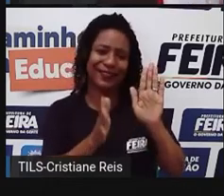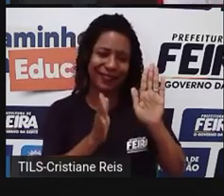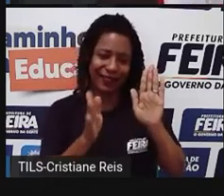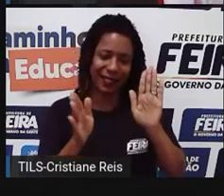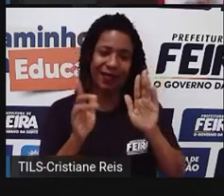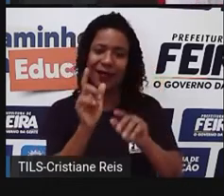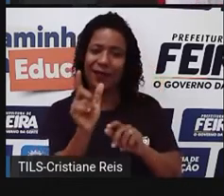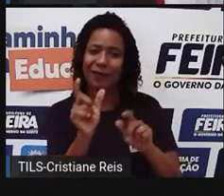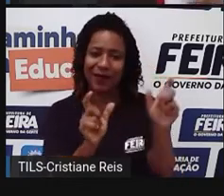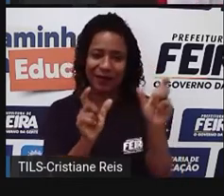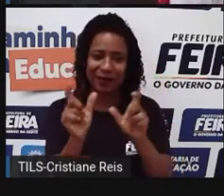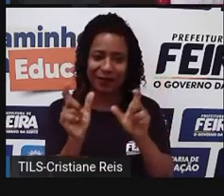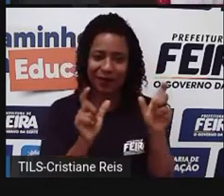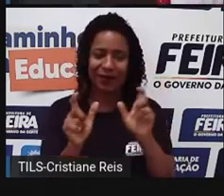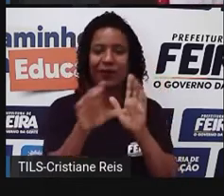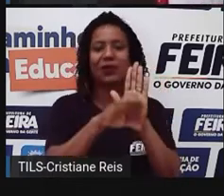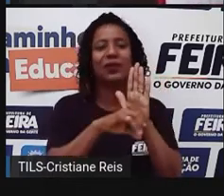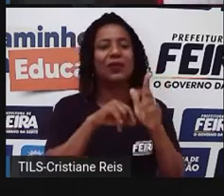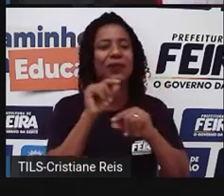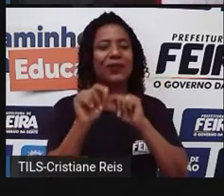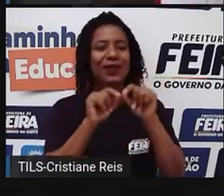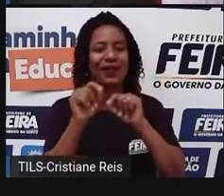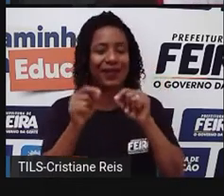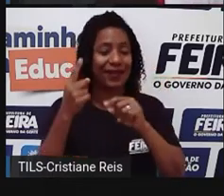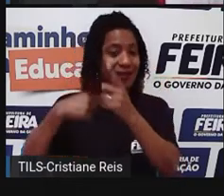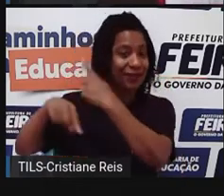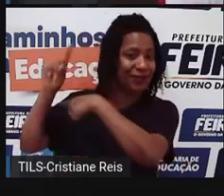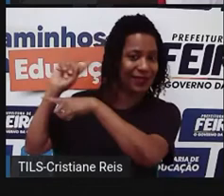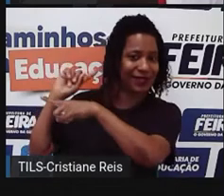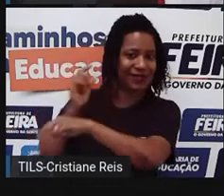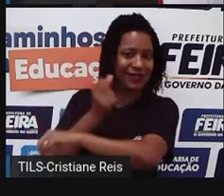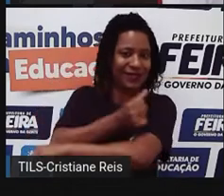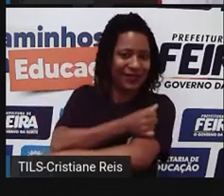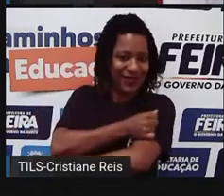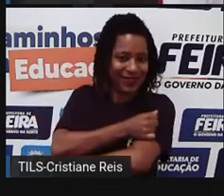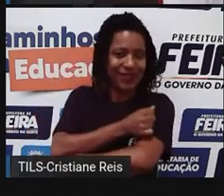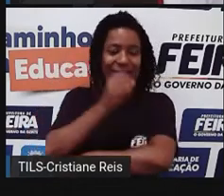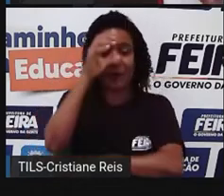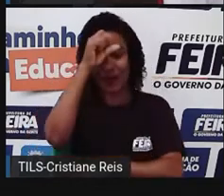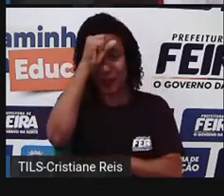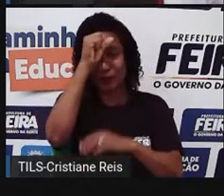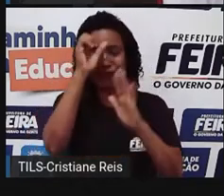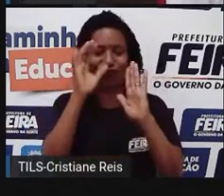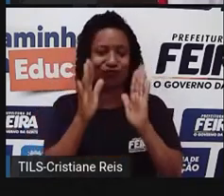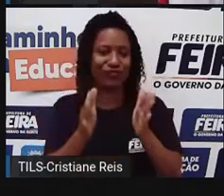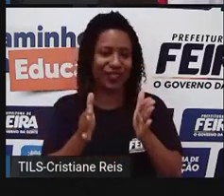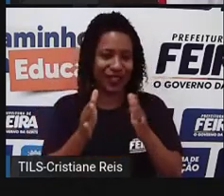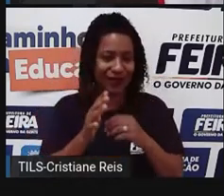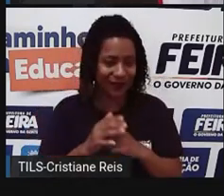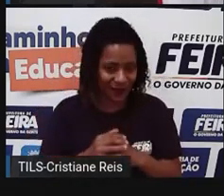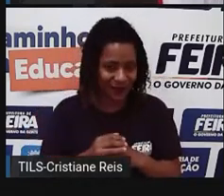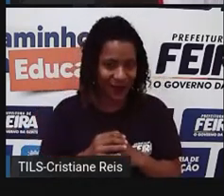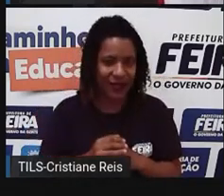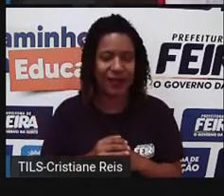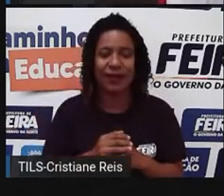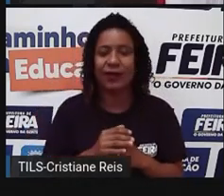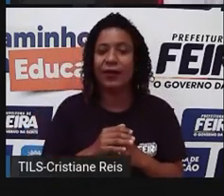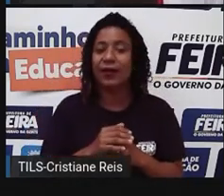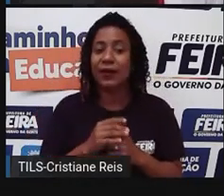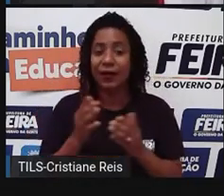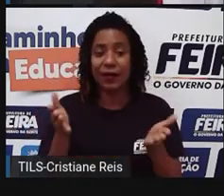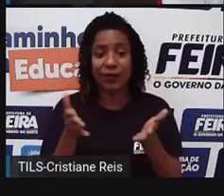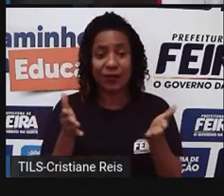já vem estudando esses conceitos lá, já desde o sexto ano, né, então a gente já tem uma noçãozinha.